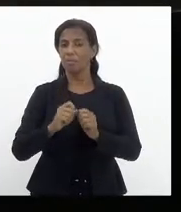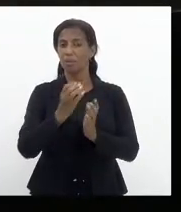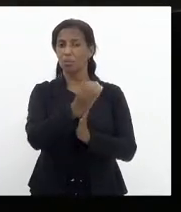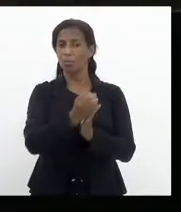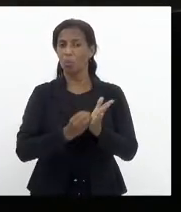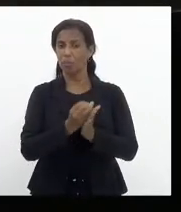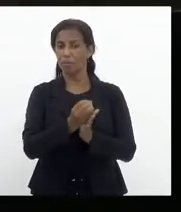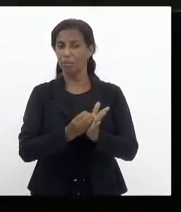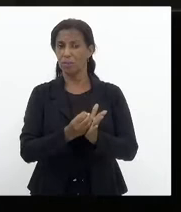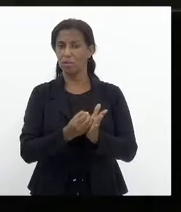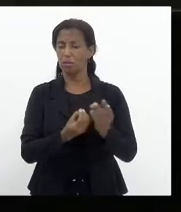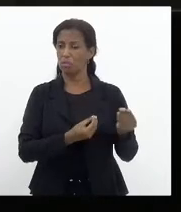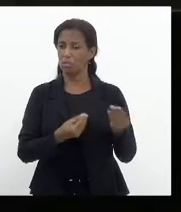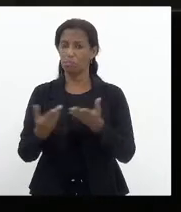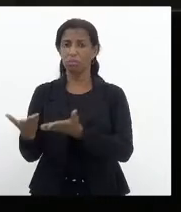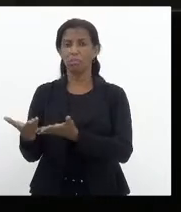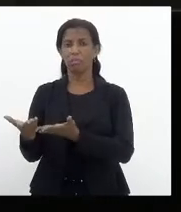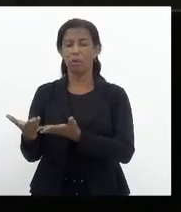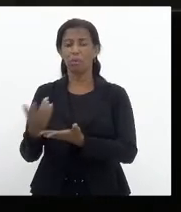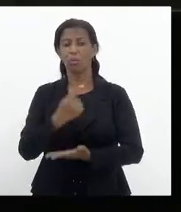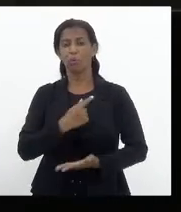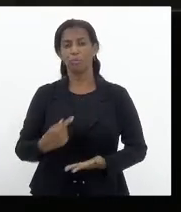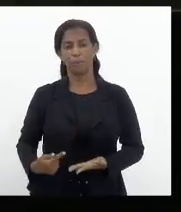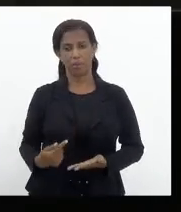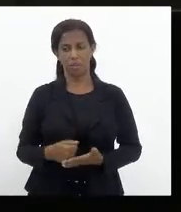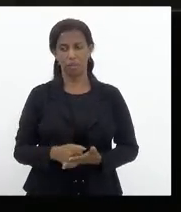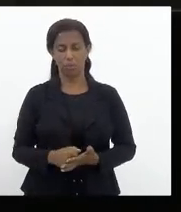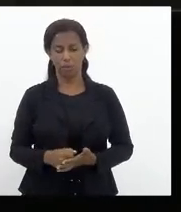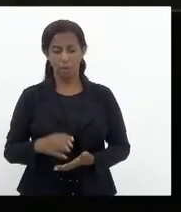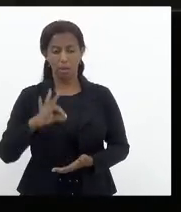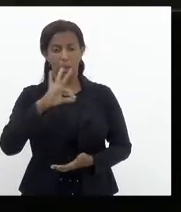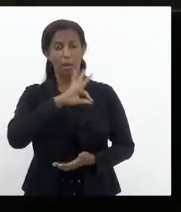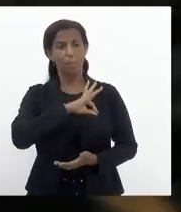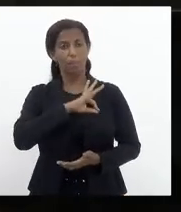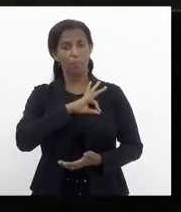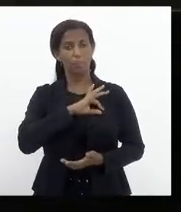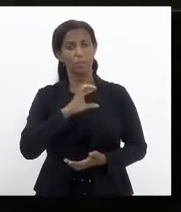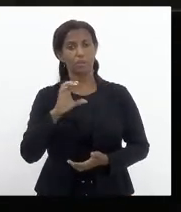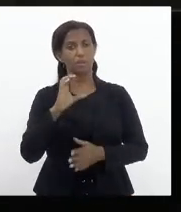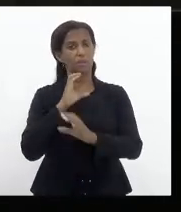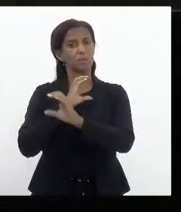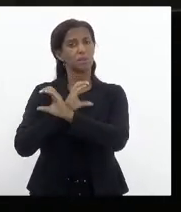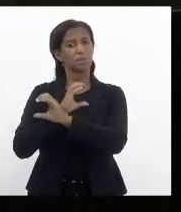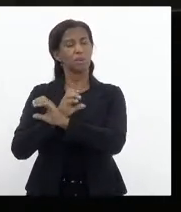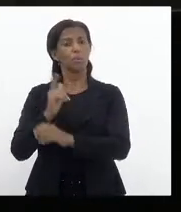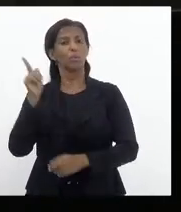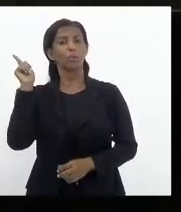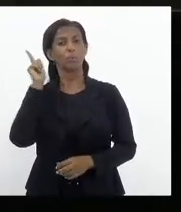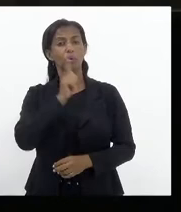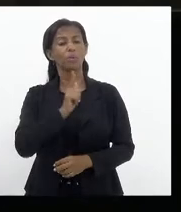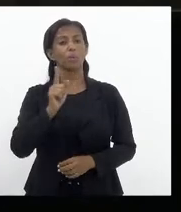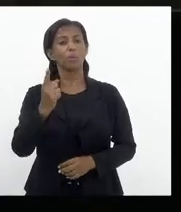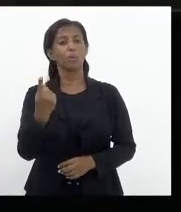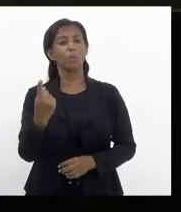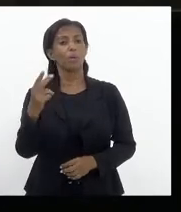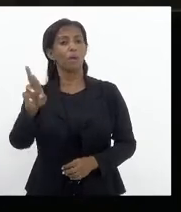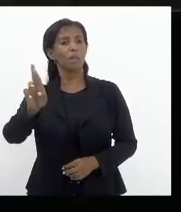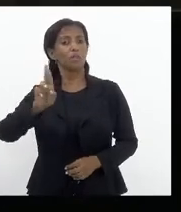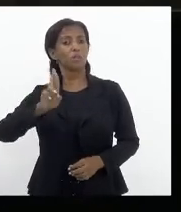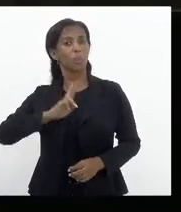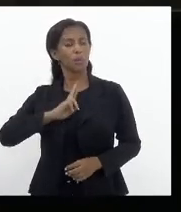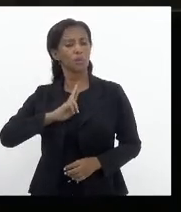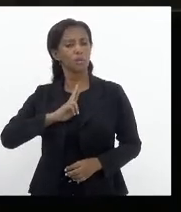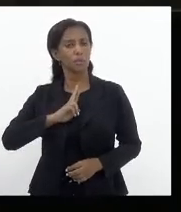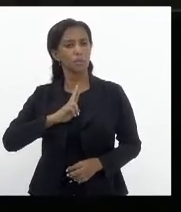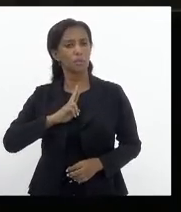governador. Esse ofício foi encaminhado à Polícia Civil e recebemos uma resposta da Polícia Civil,